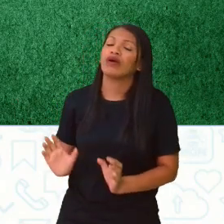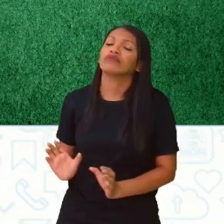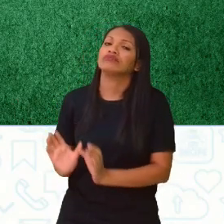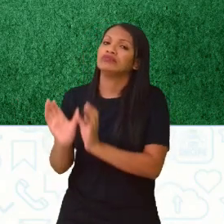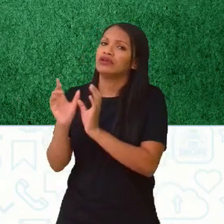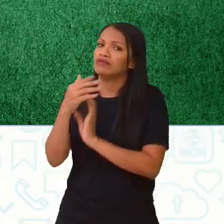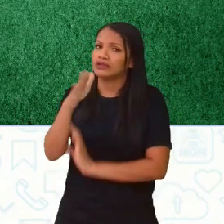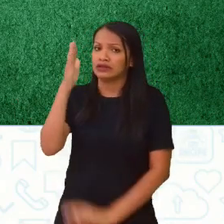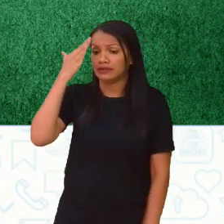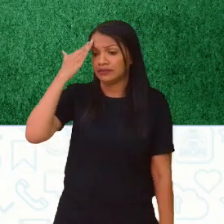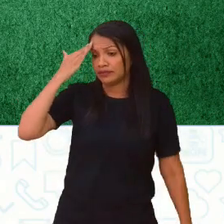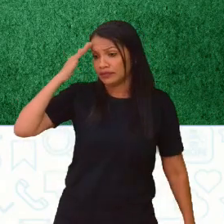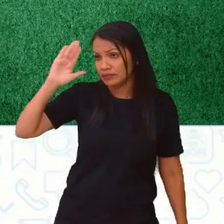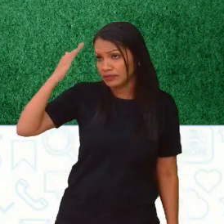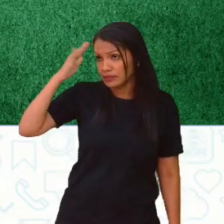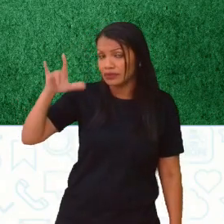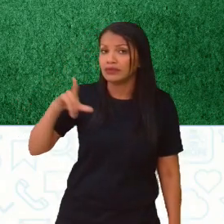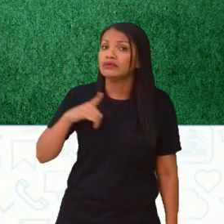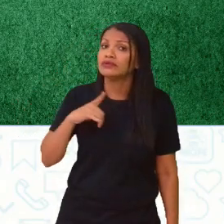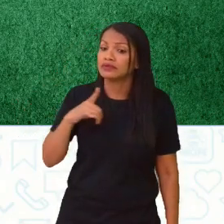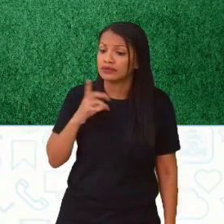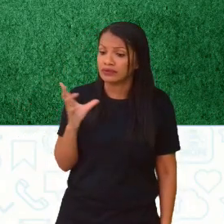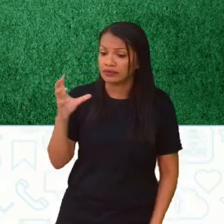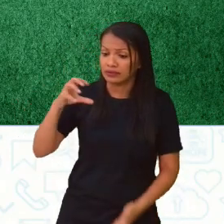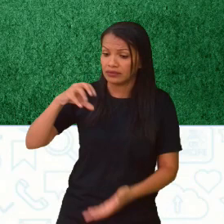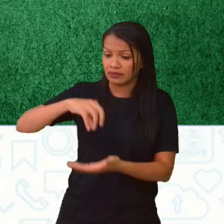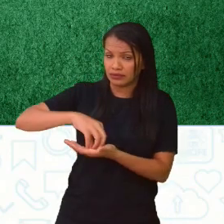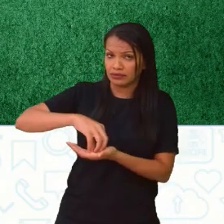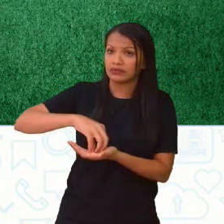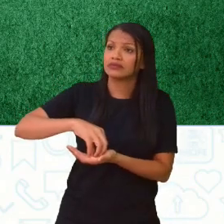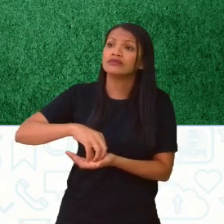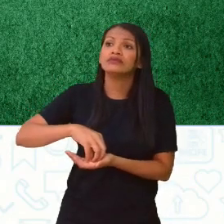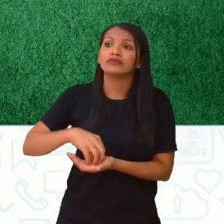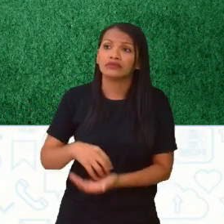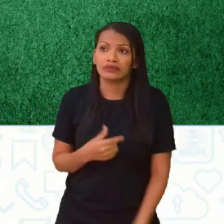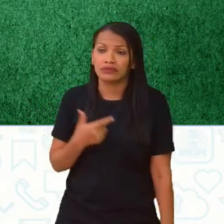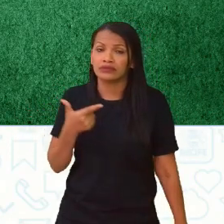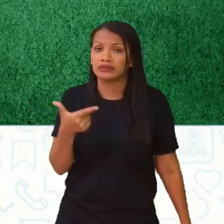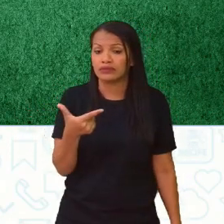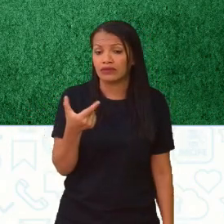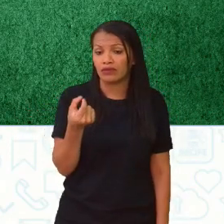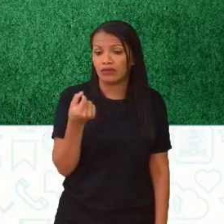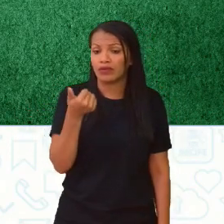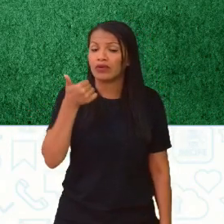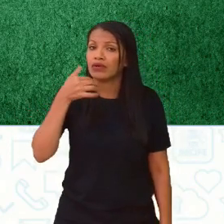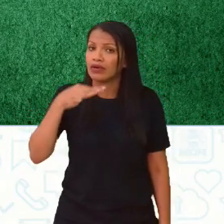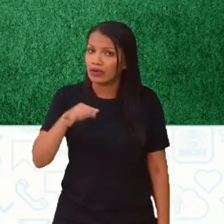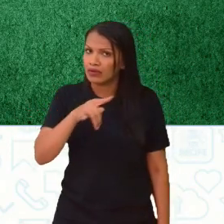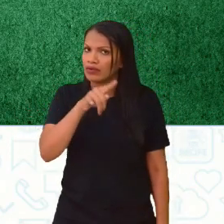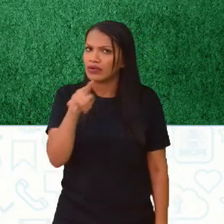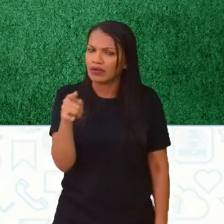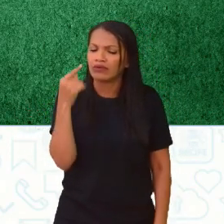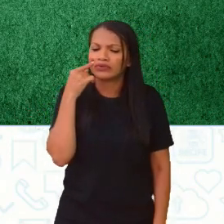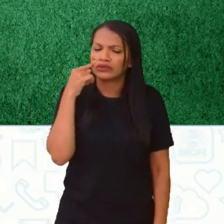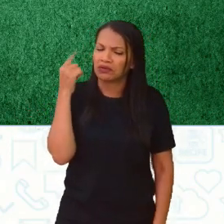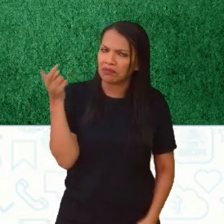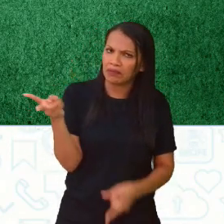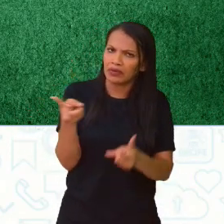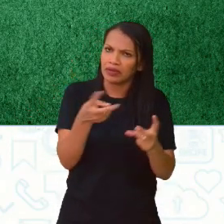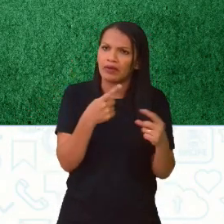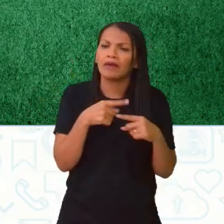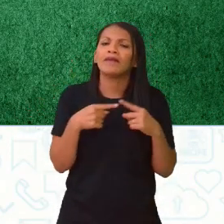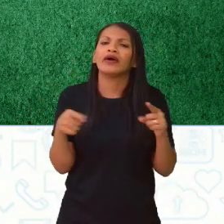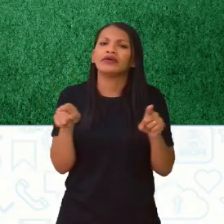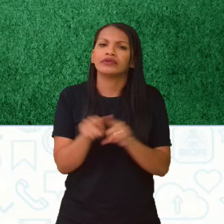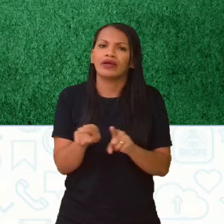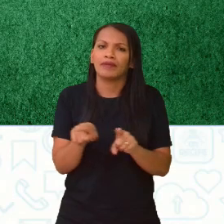para você que não sabia que o Brasil tinha sediado a Copa, e pelo menos a de 2014 é mais pertinho da gente, né? Você deve ter presenciado. Mas o